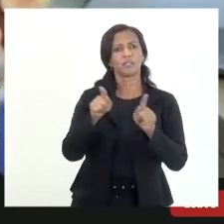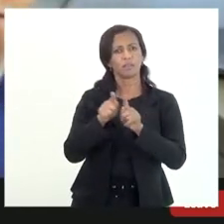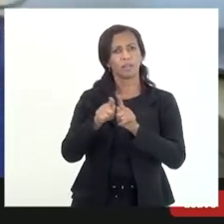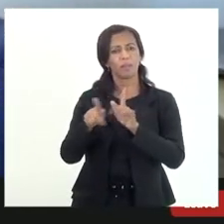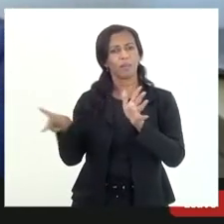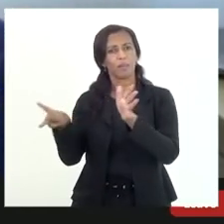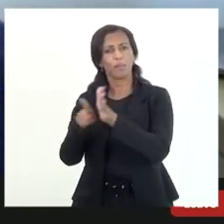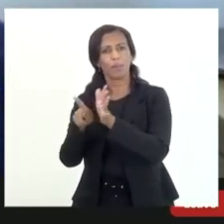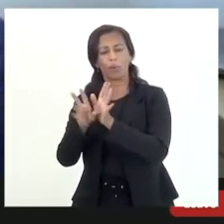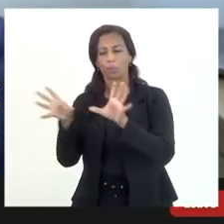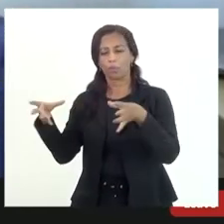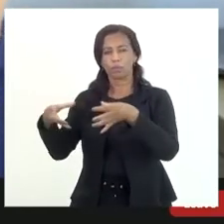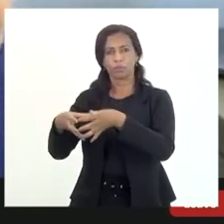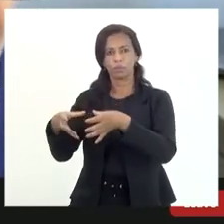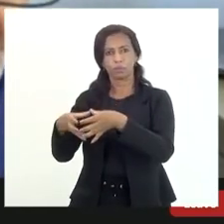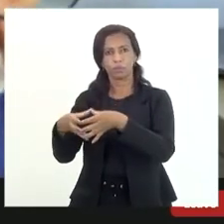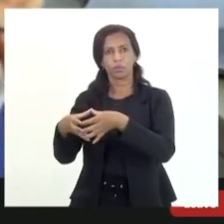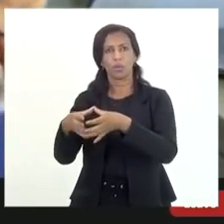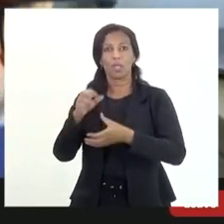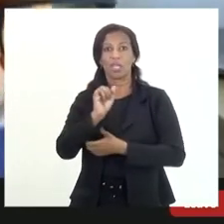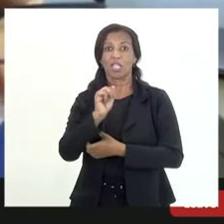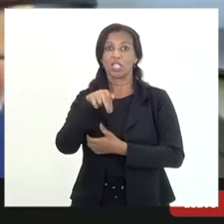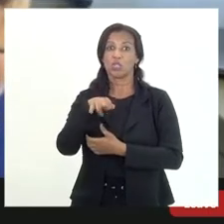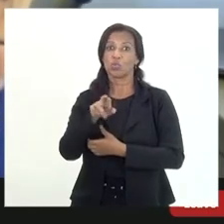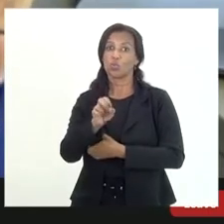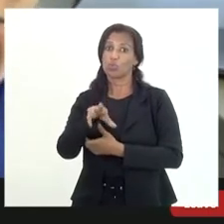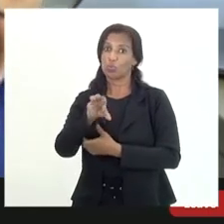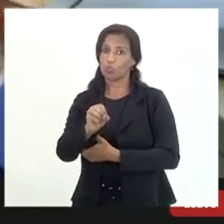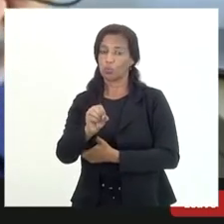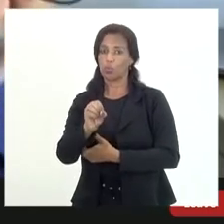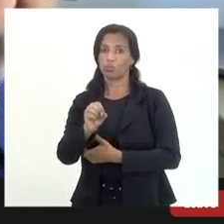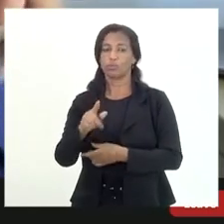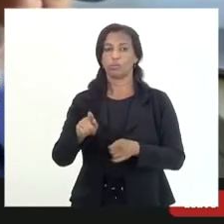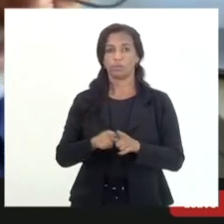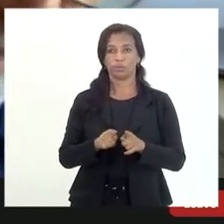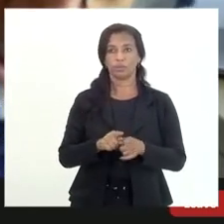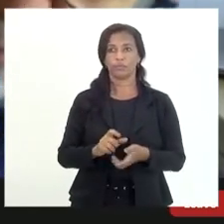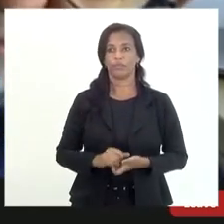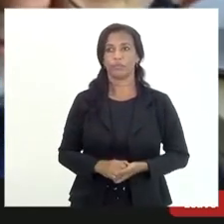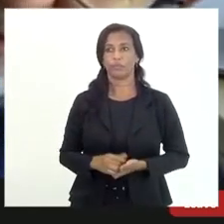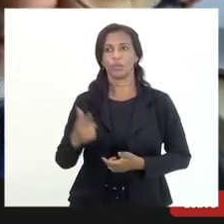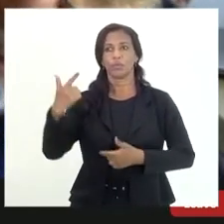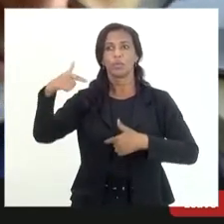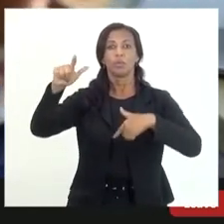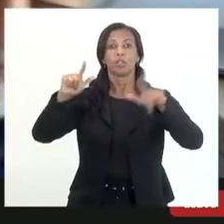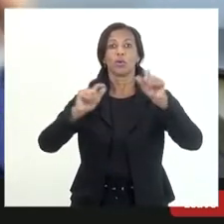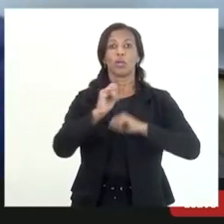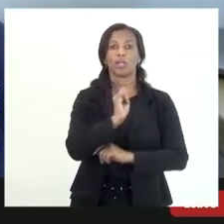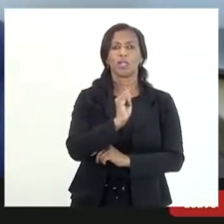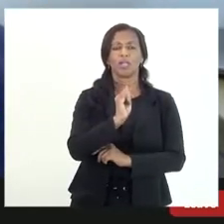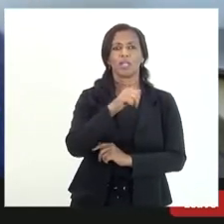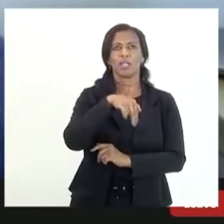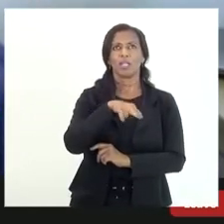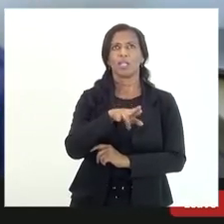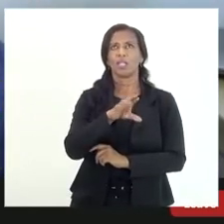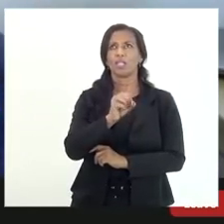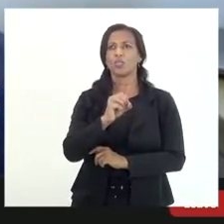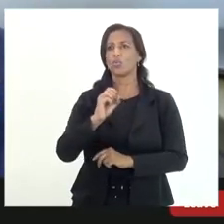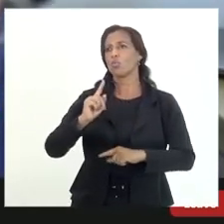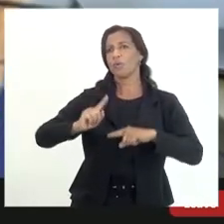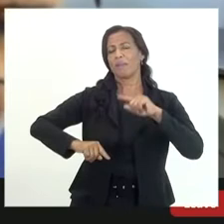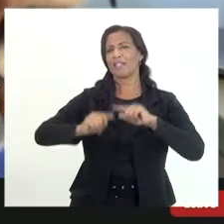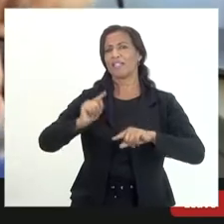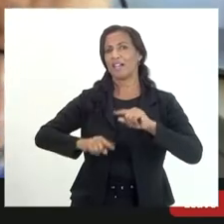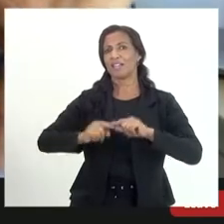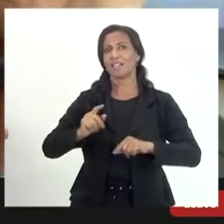são classificados como insumo e outros insumos que são classificados como